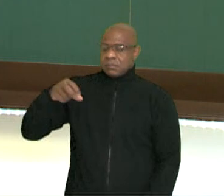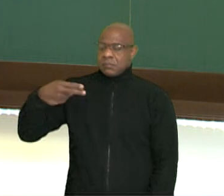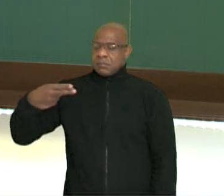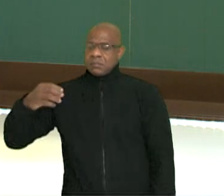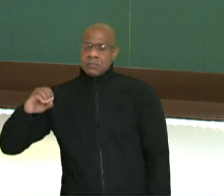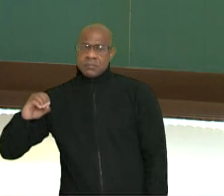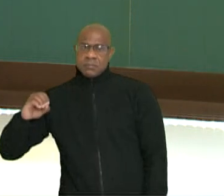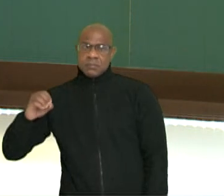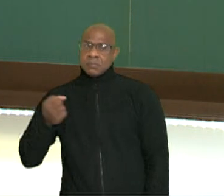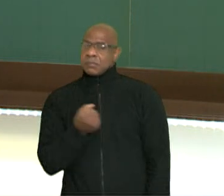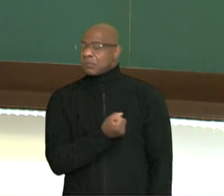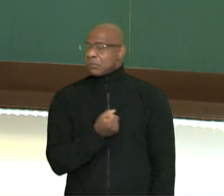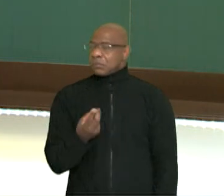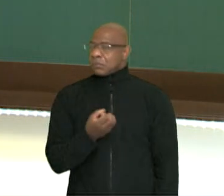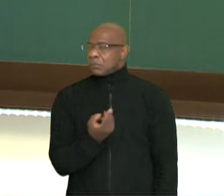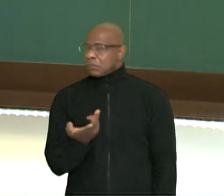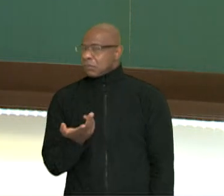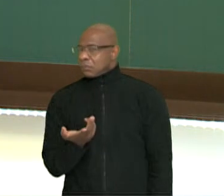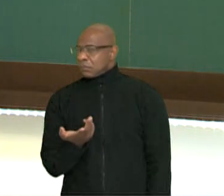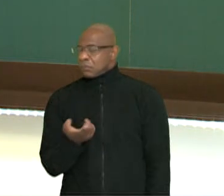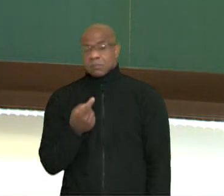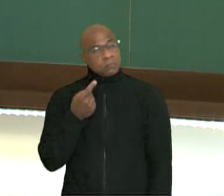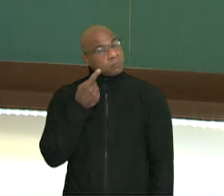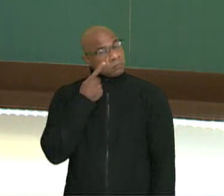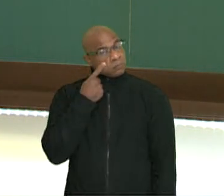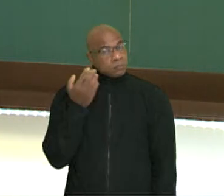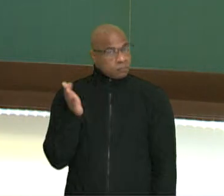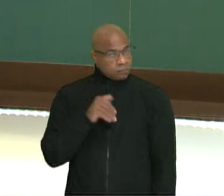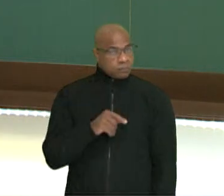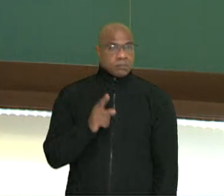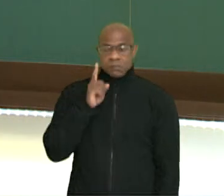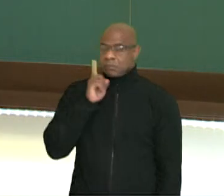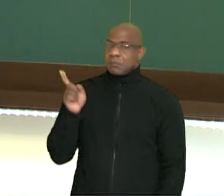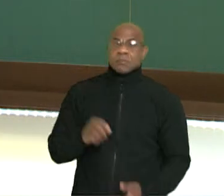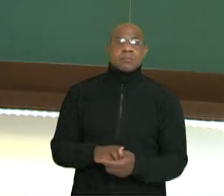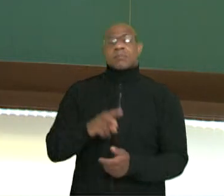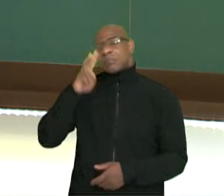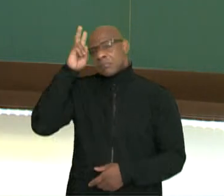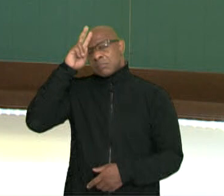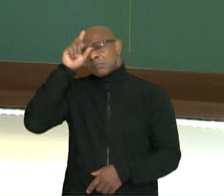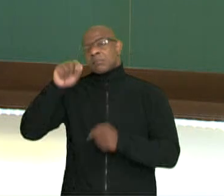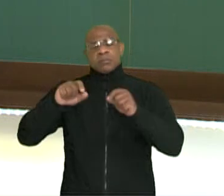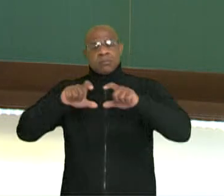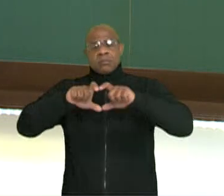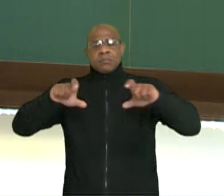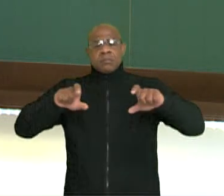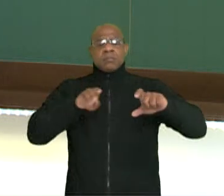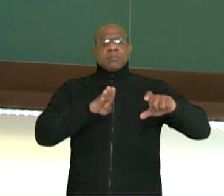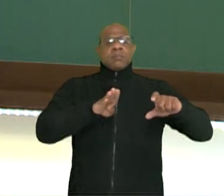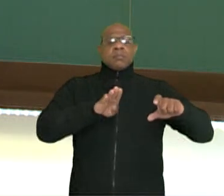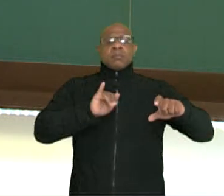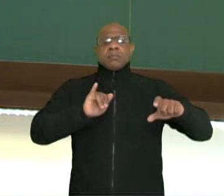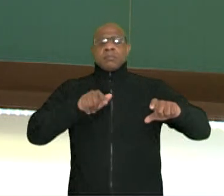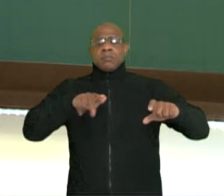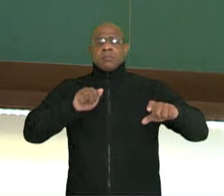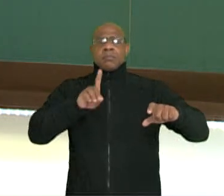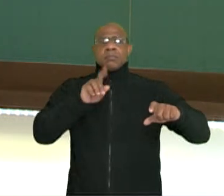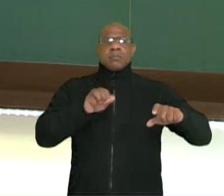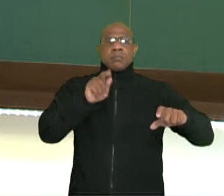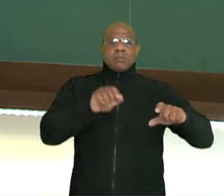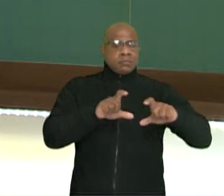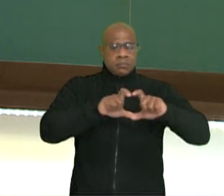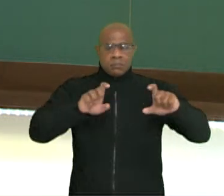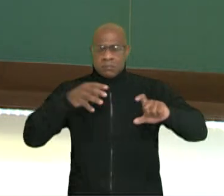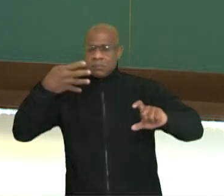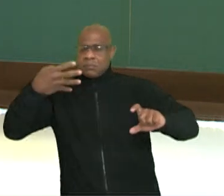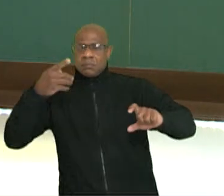Quantas será, hein? Vamos analisar? Primeiro vamos lembrar o que é uma equação biquadrada. É toda a equação que tem esse tipão